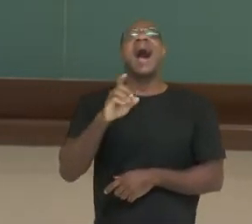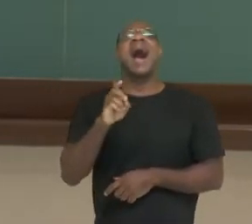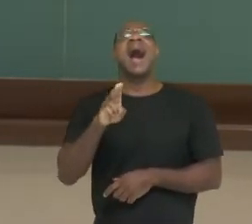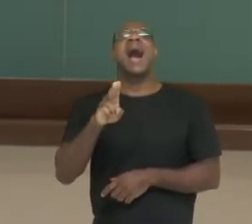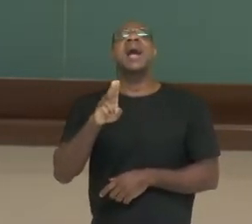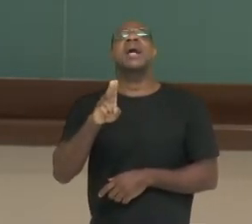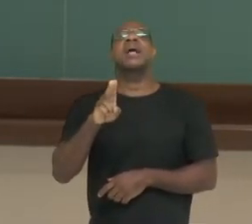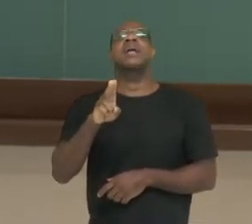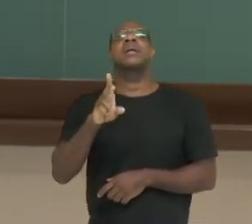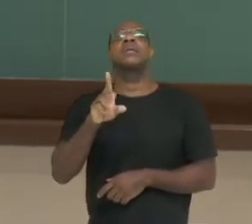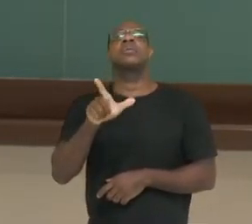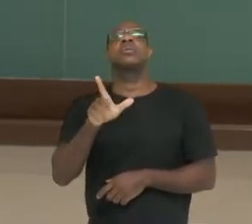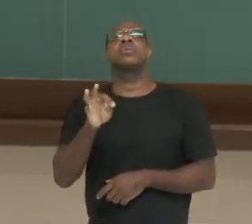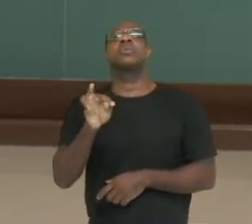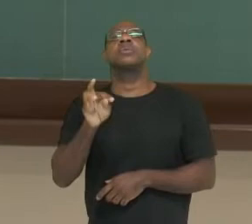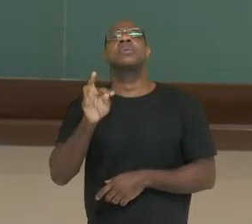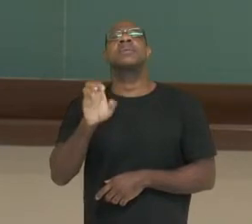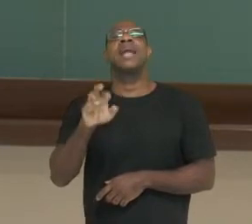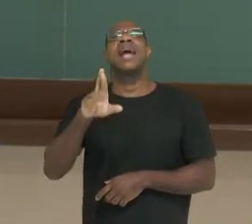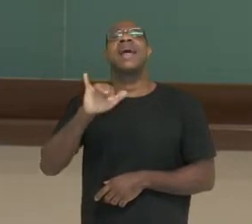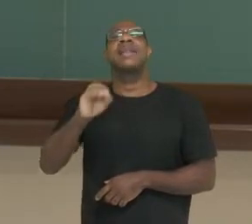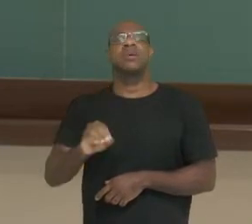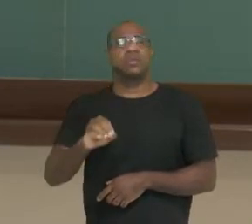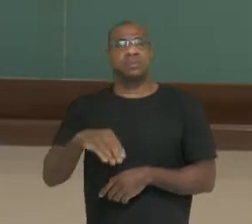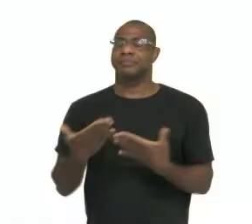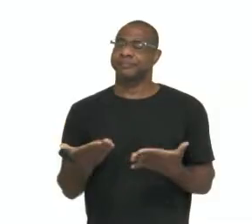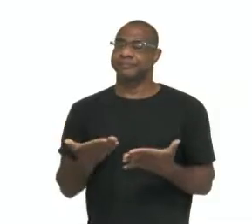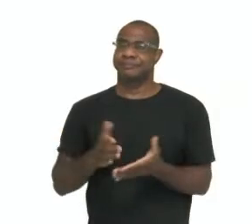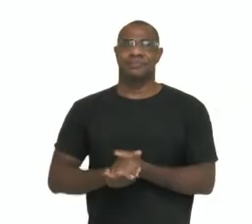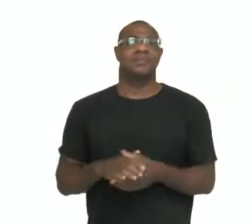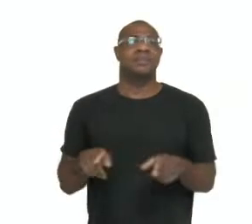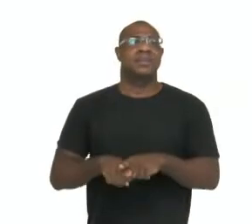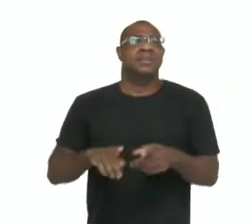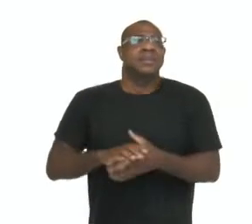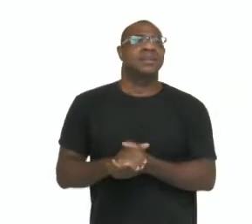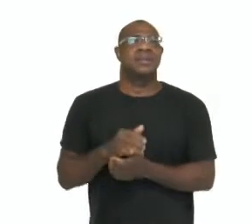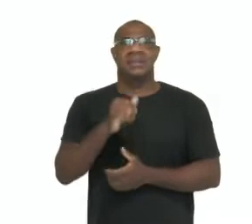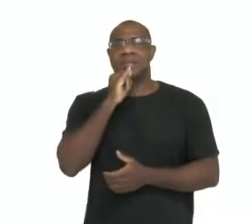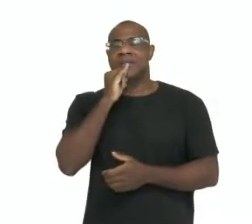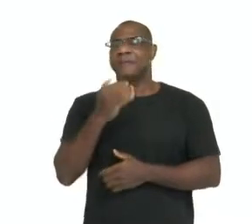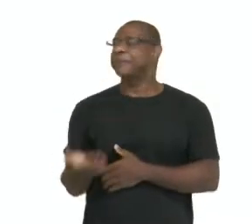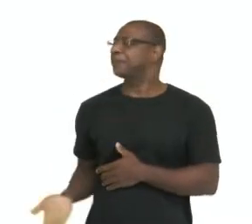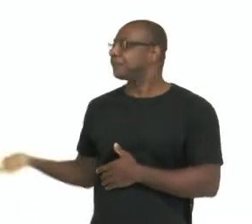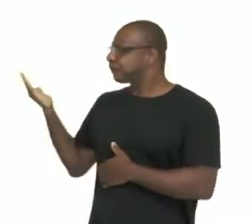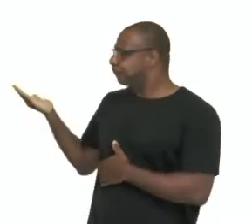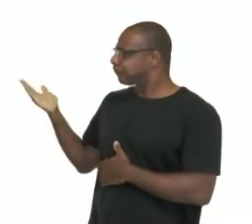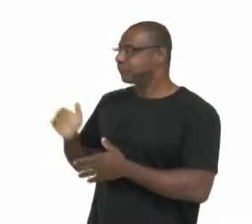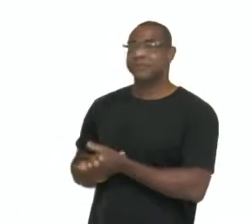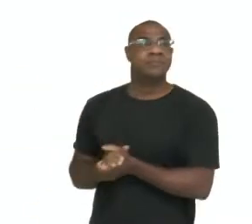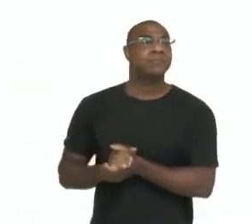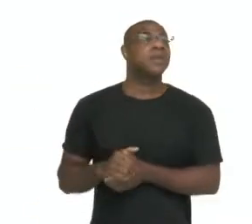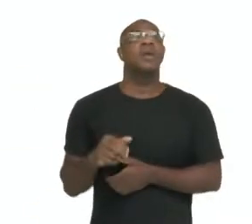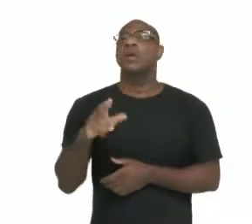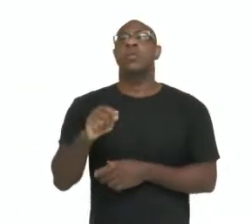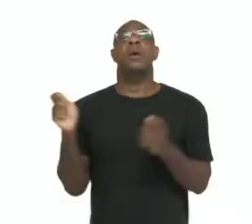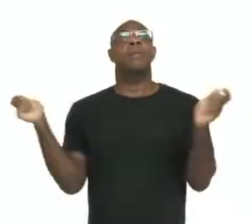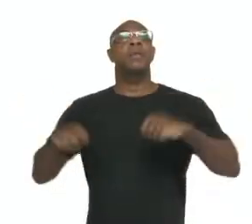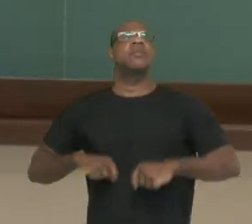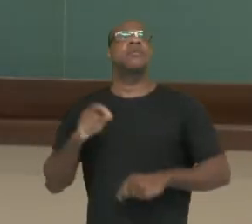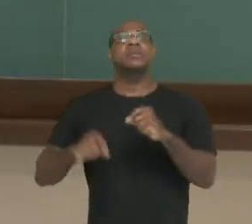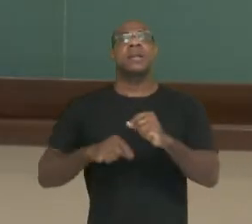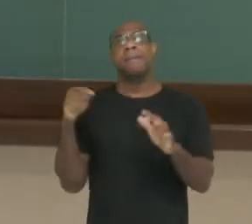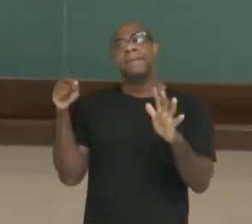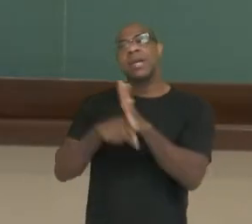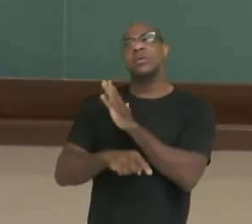sobre ciúmes, inspirado em clássicos como O Telo, de Shakespeare. Então, nunca será possível responder à